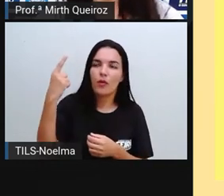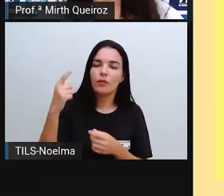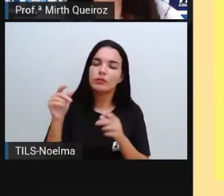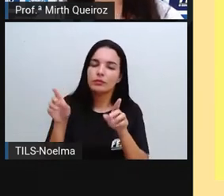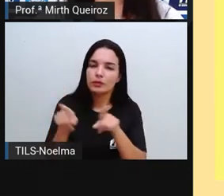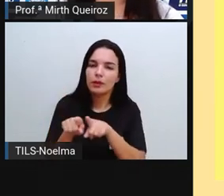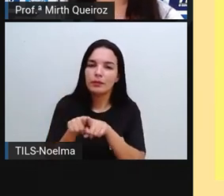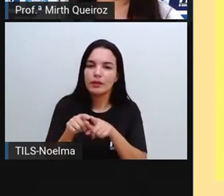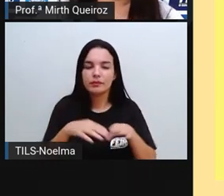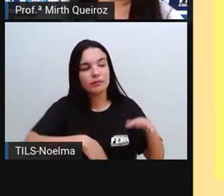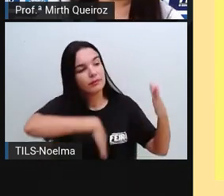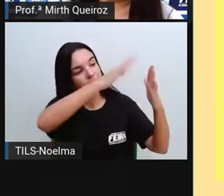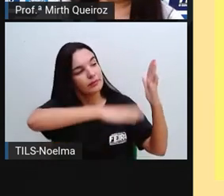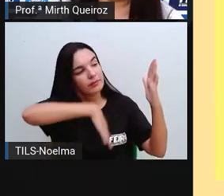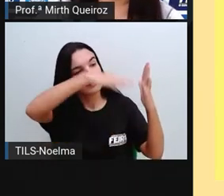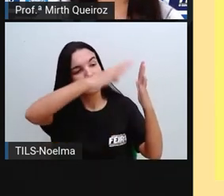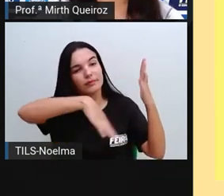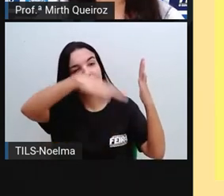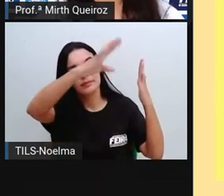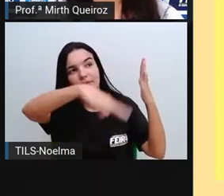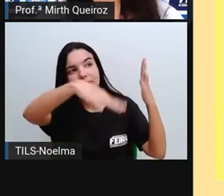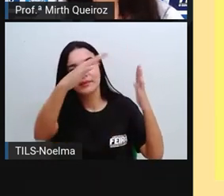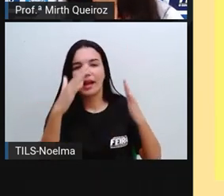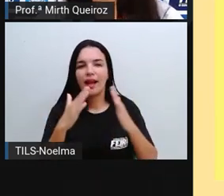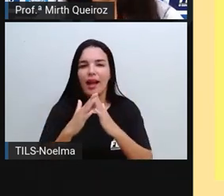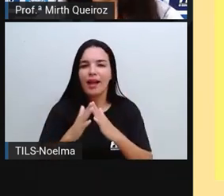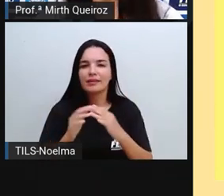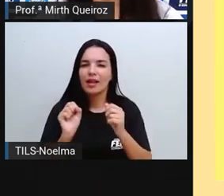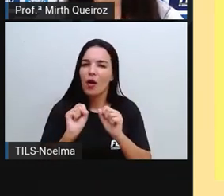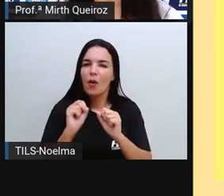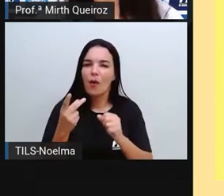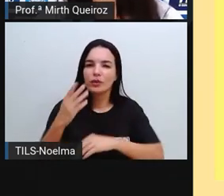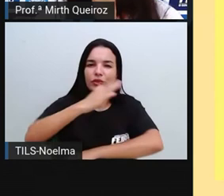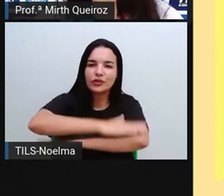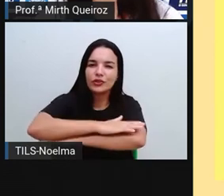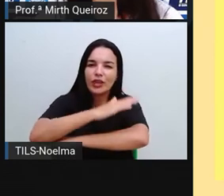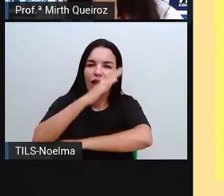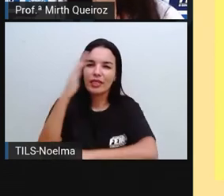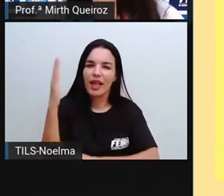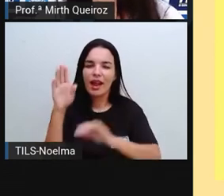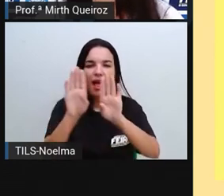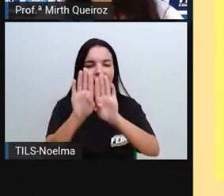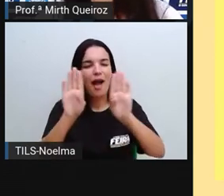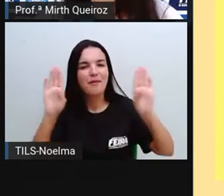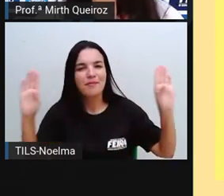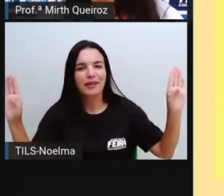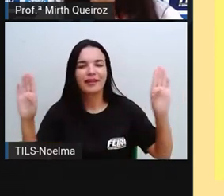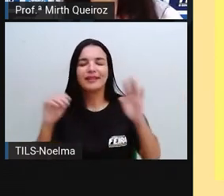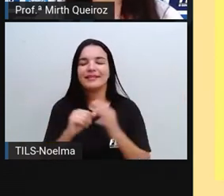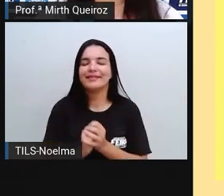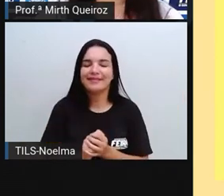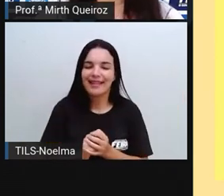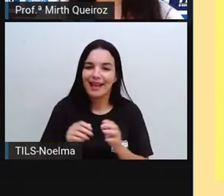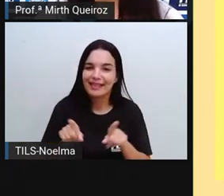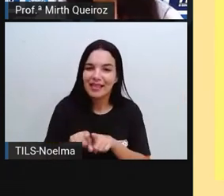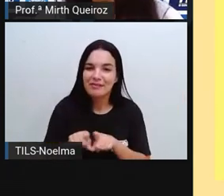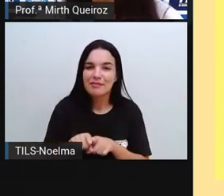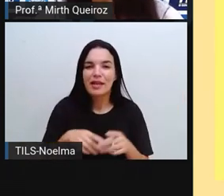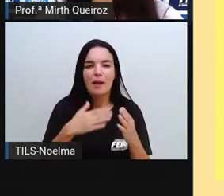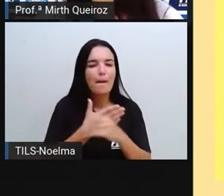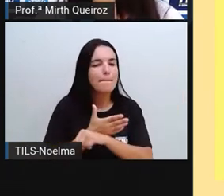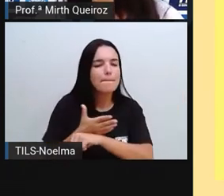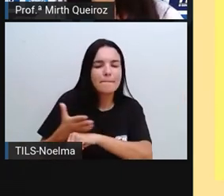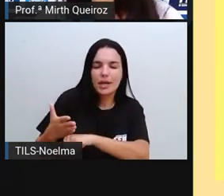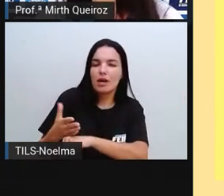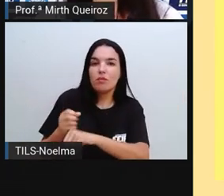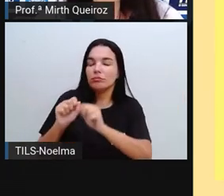as paredes, né? Durante o dia, abrir as janelas, as paredes de preferência pintadas ali de cores claras, né? Como o branco,